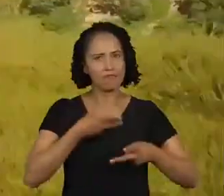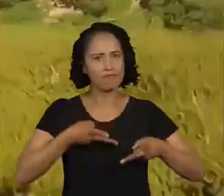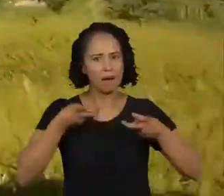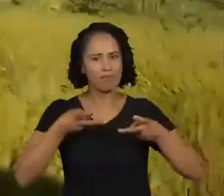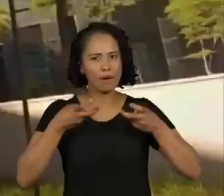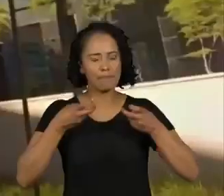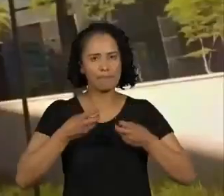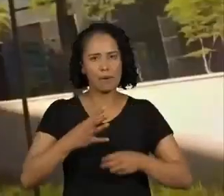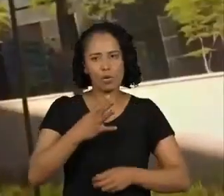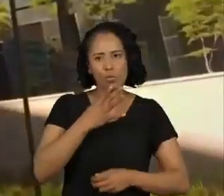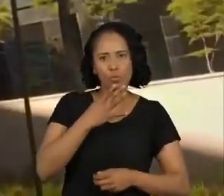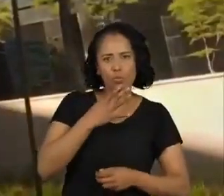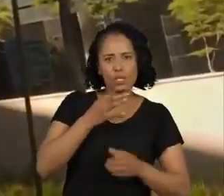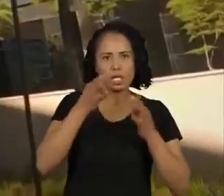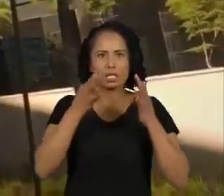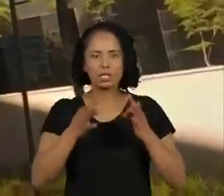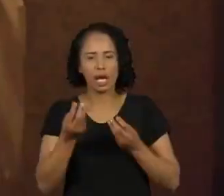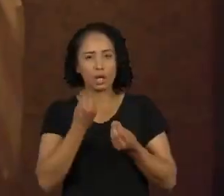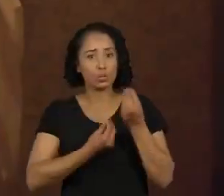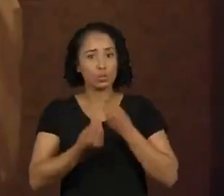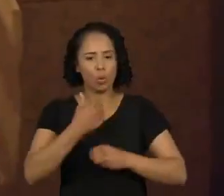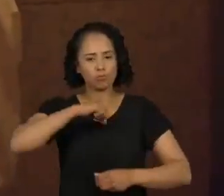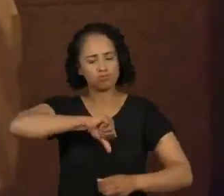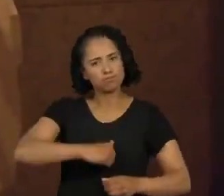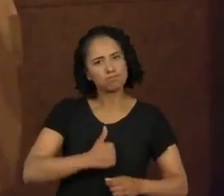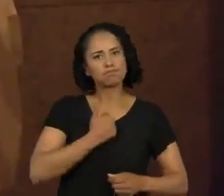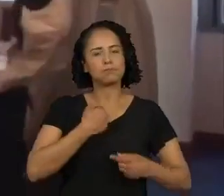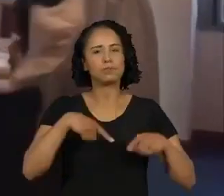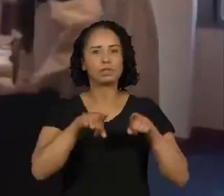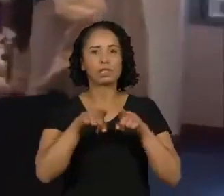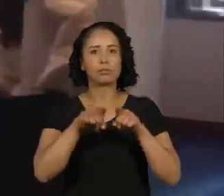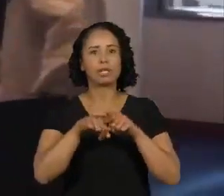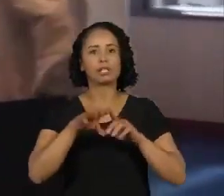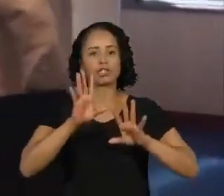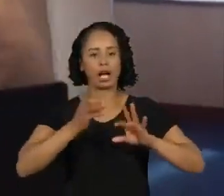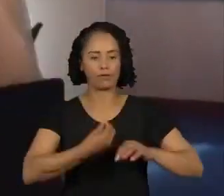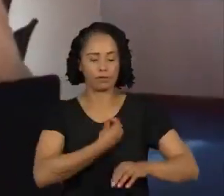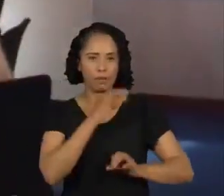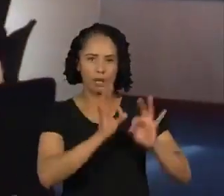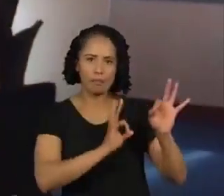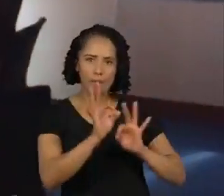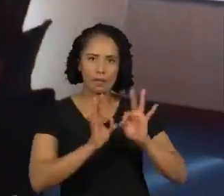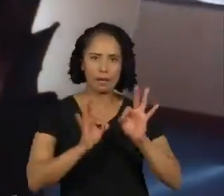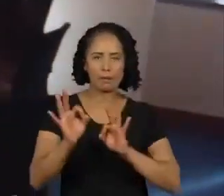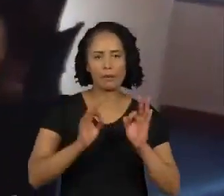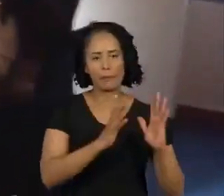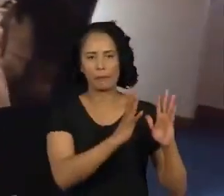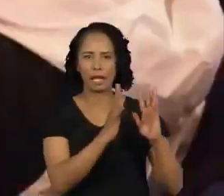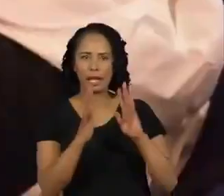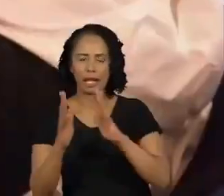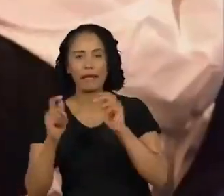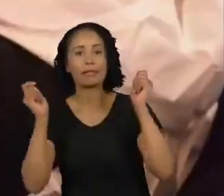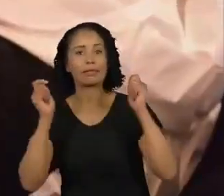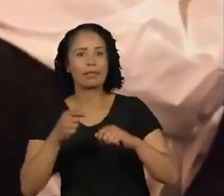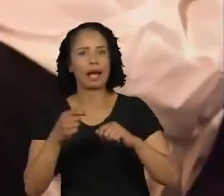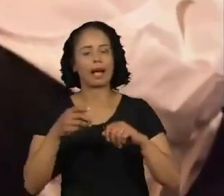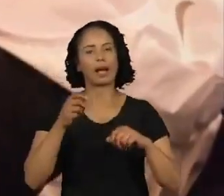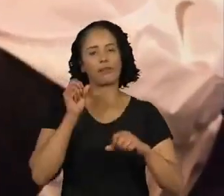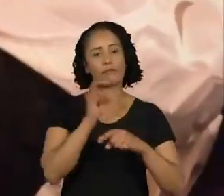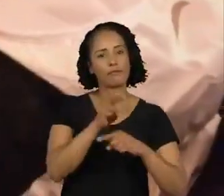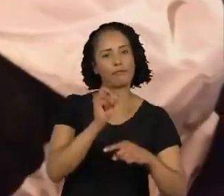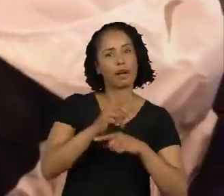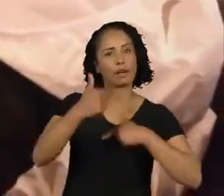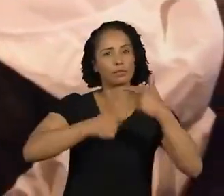crenças limitantes dele, para ele resgatar a autoestima dele. Ele desenvolve um plano de vida e de carreira e a gente encaminha esse jovem ou para uma vaga de emprego ou para um curso